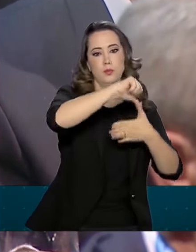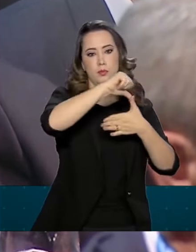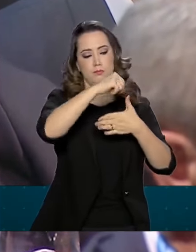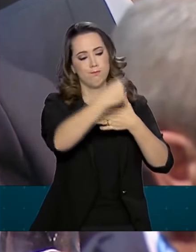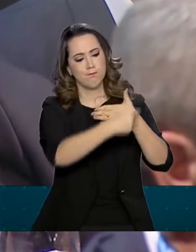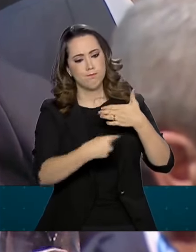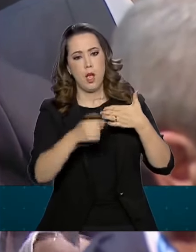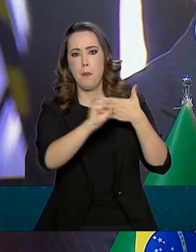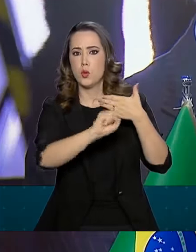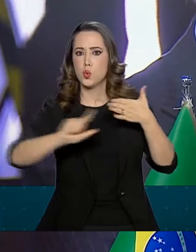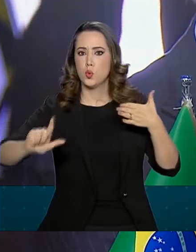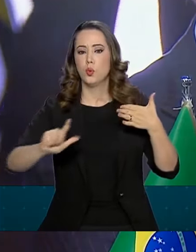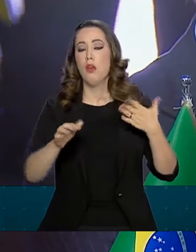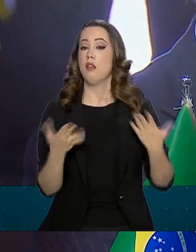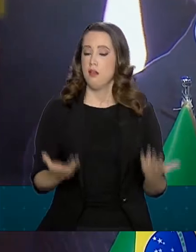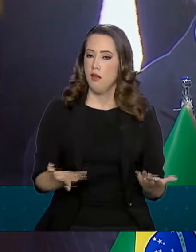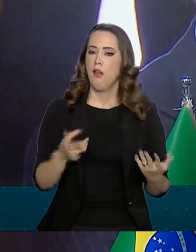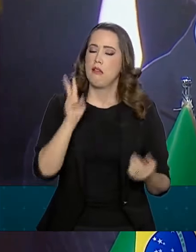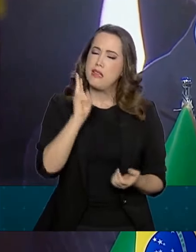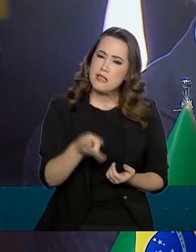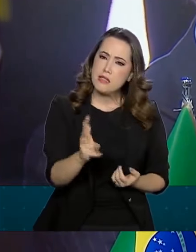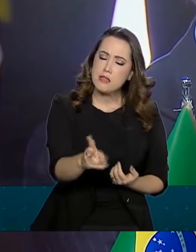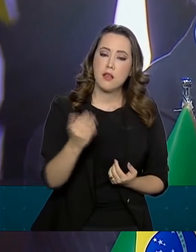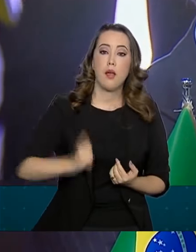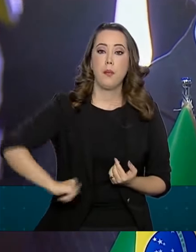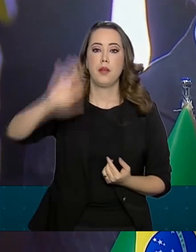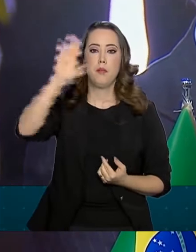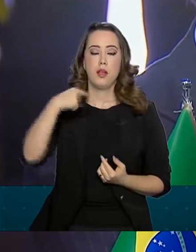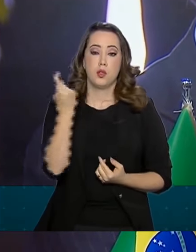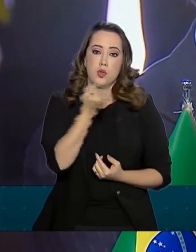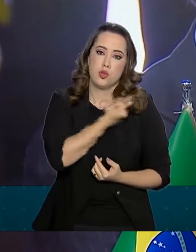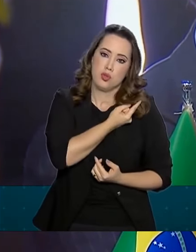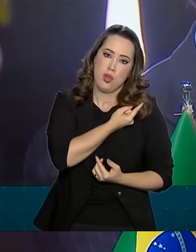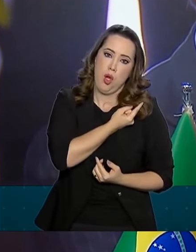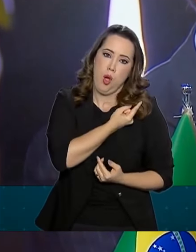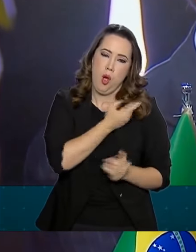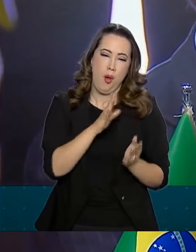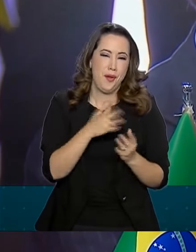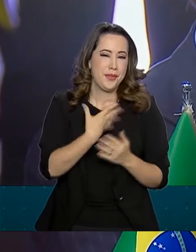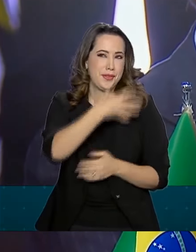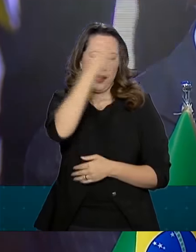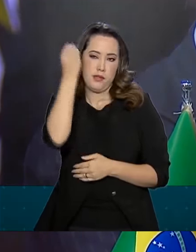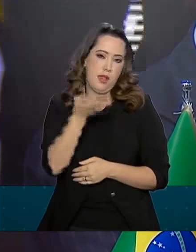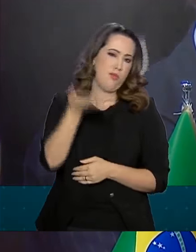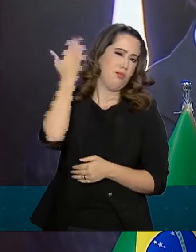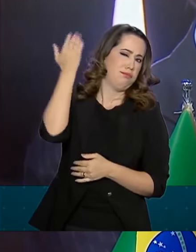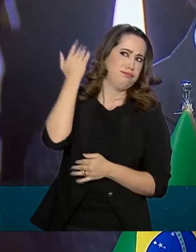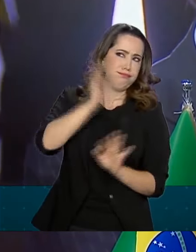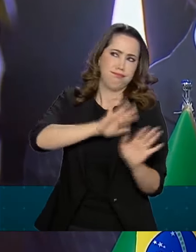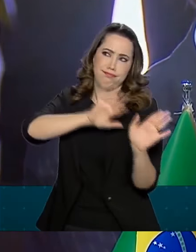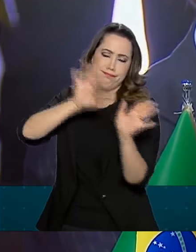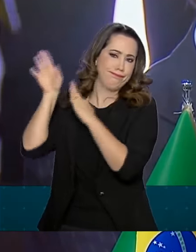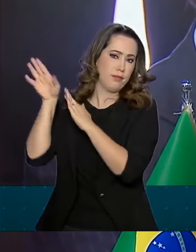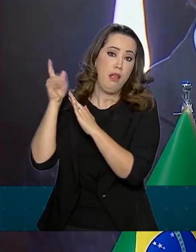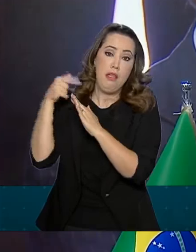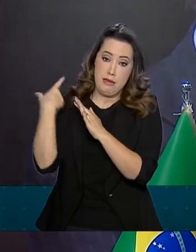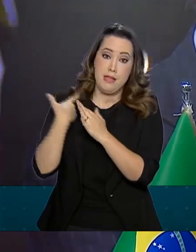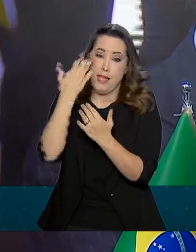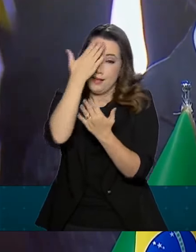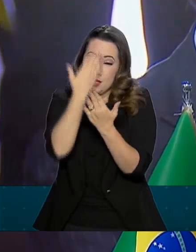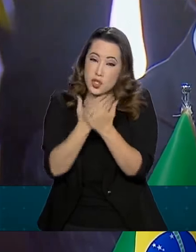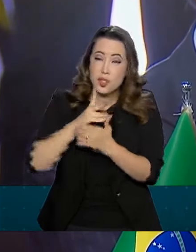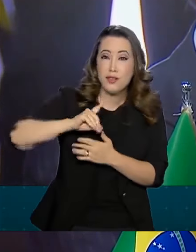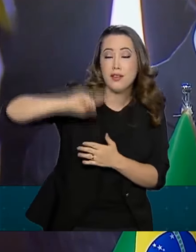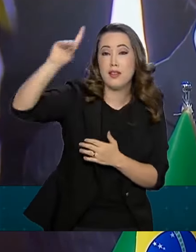Para isso, obviamente, cada vez mais nos desligamos do nosso passado e com confiança em